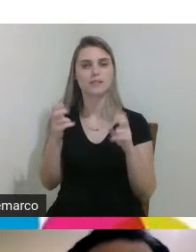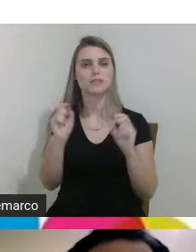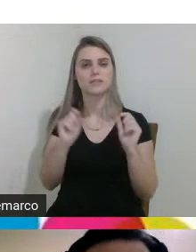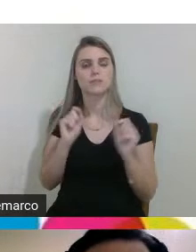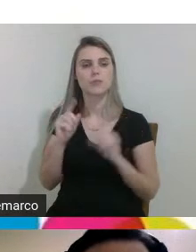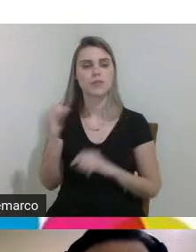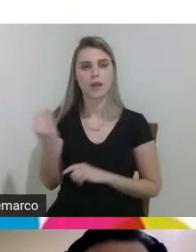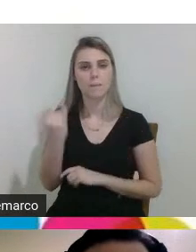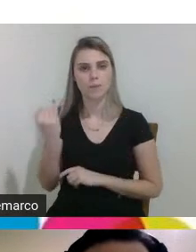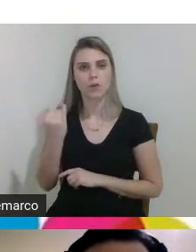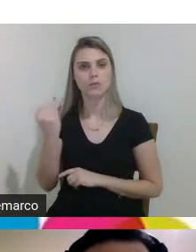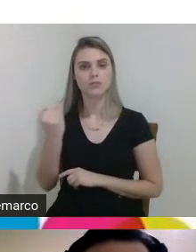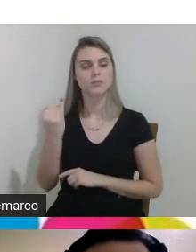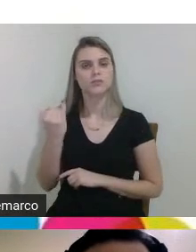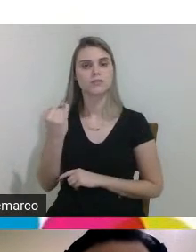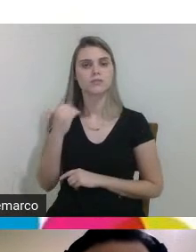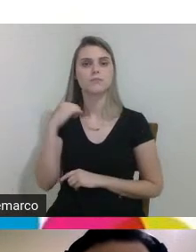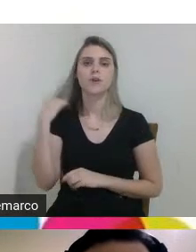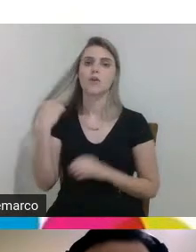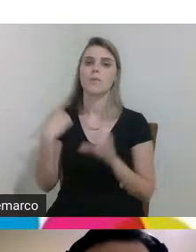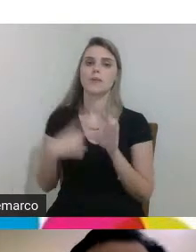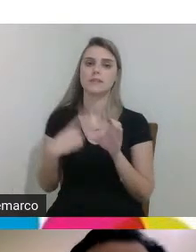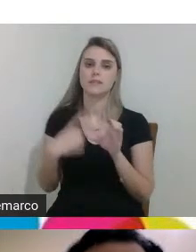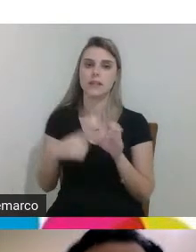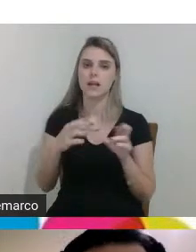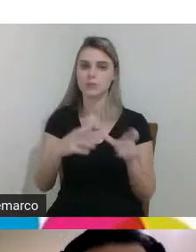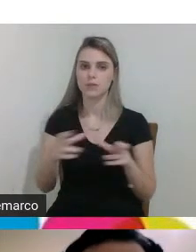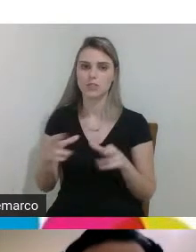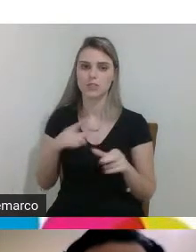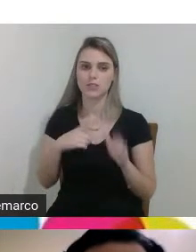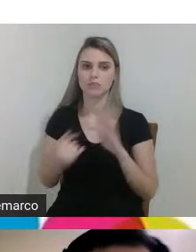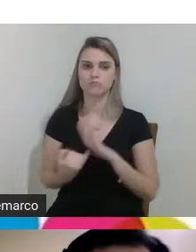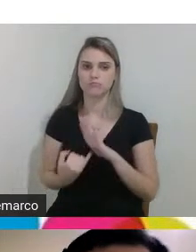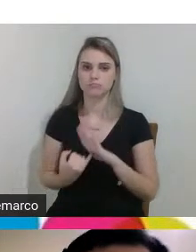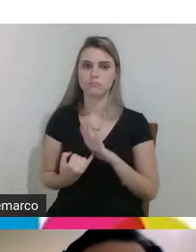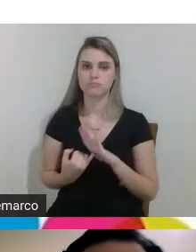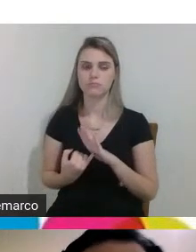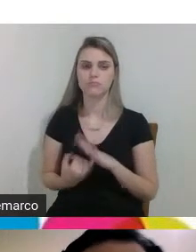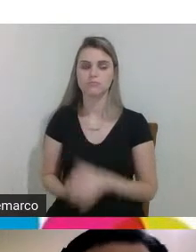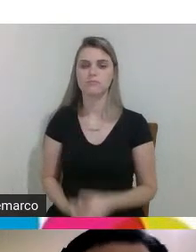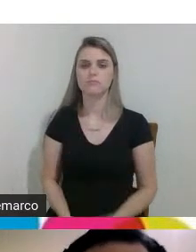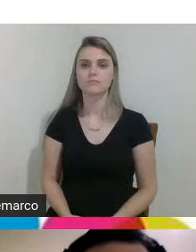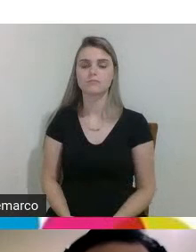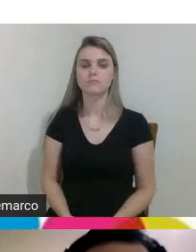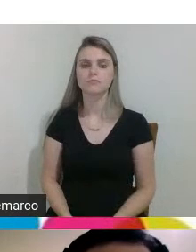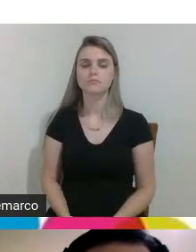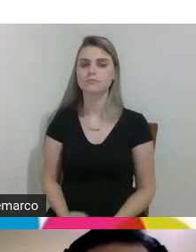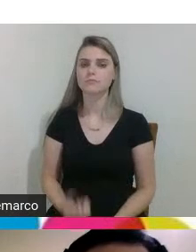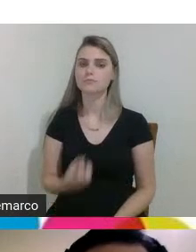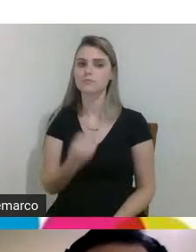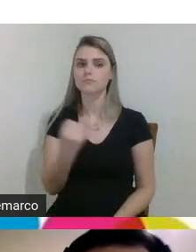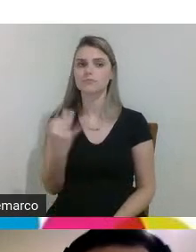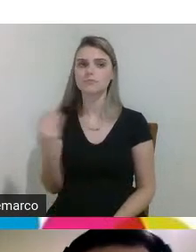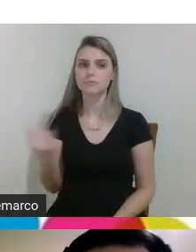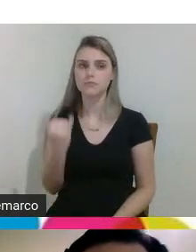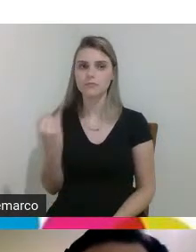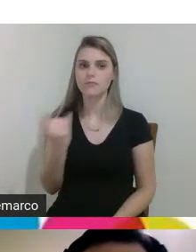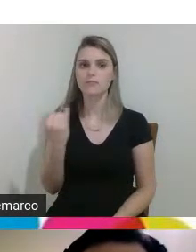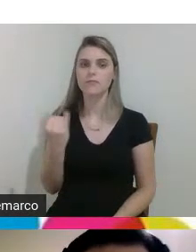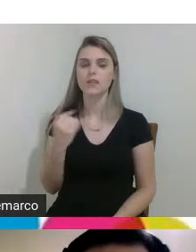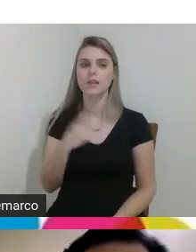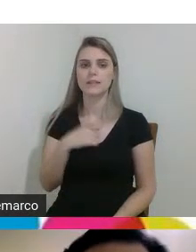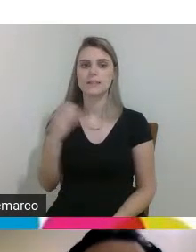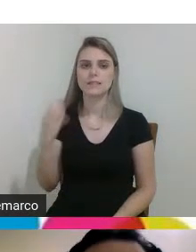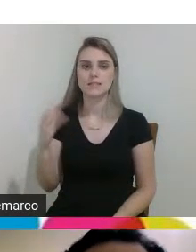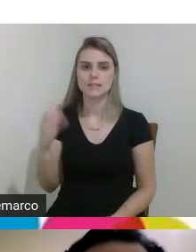uma cidade uma região ter o Instituto Federal o quanto é importante investir em ciência em tecnologia